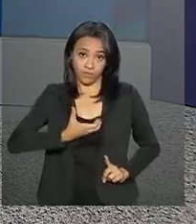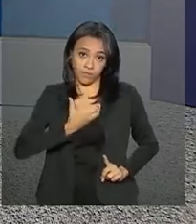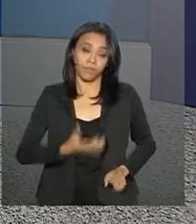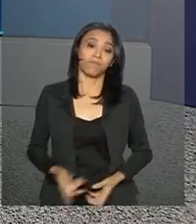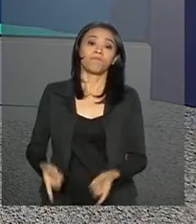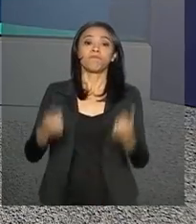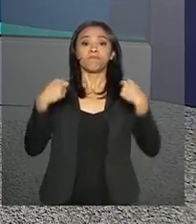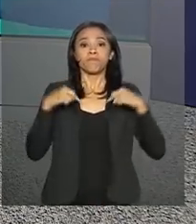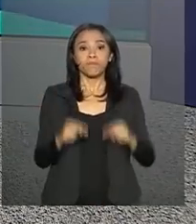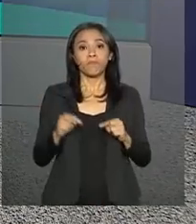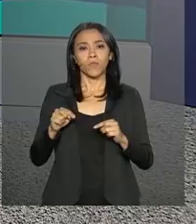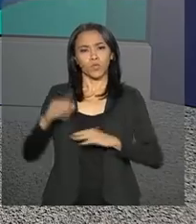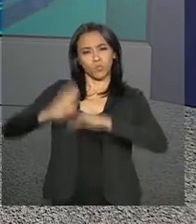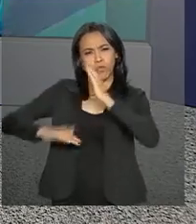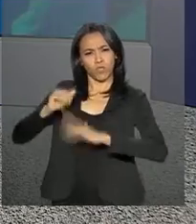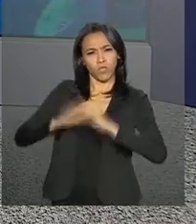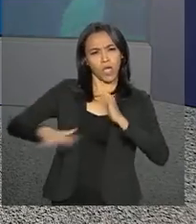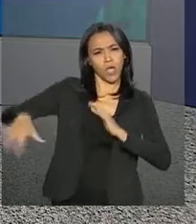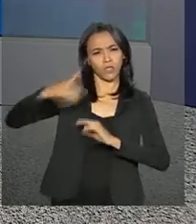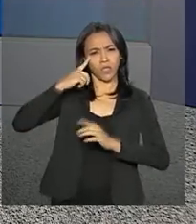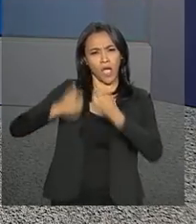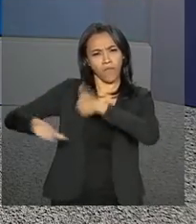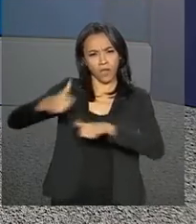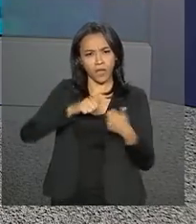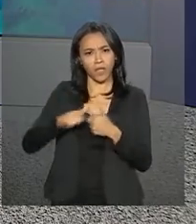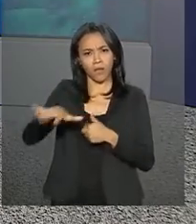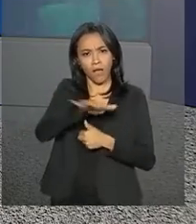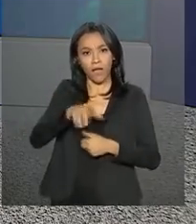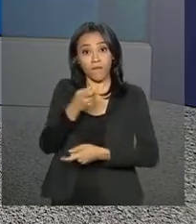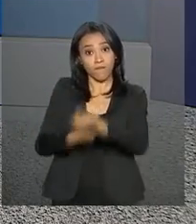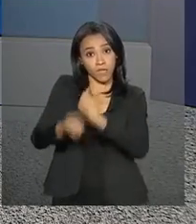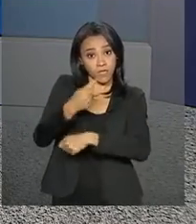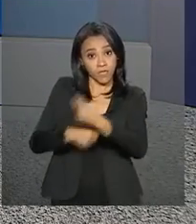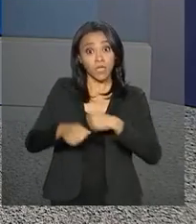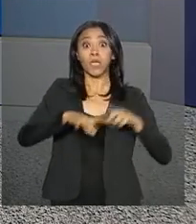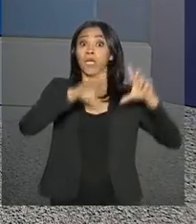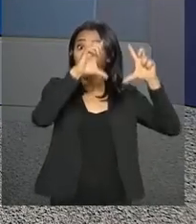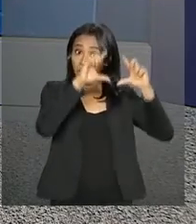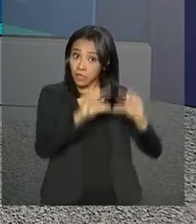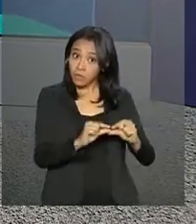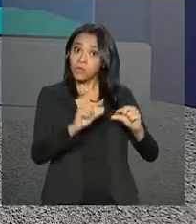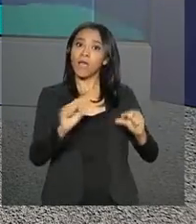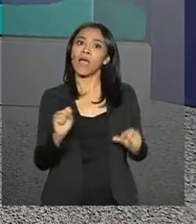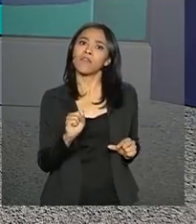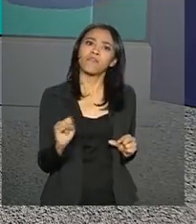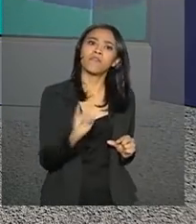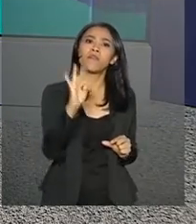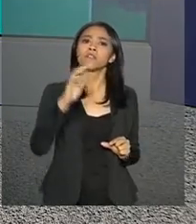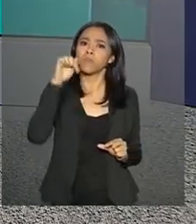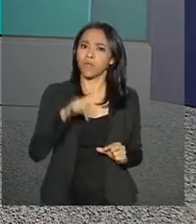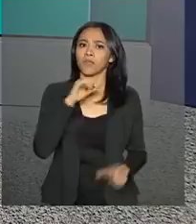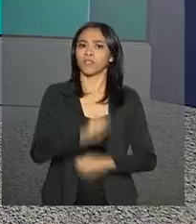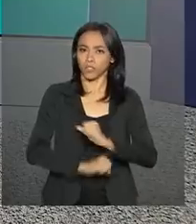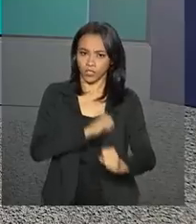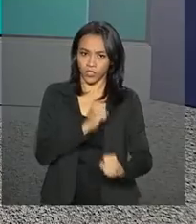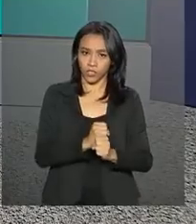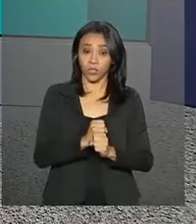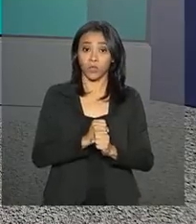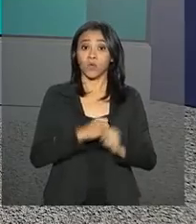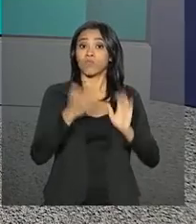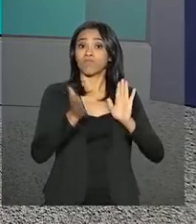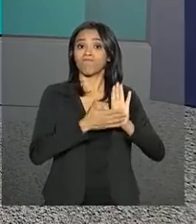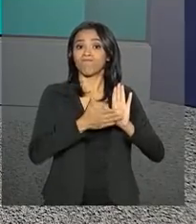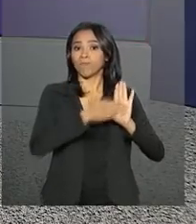Os analistas do mercado financeiro diminuíram mais uma vez a expectativa de inflação para este ano. De acordo com o boletim